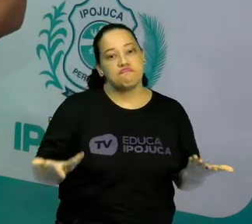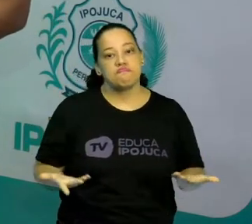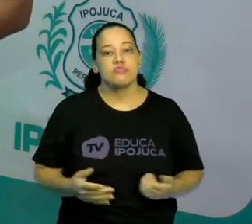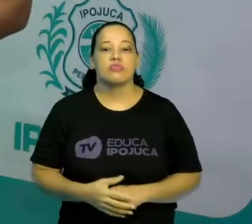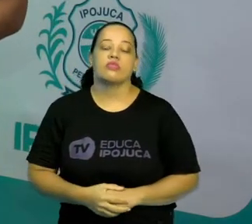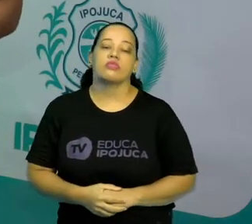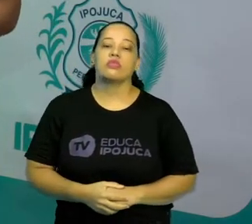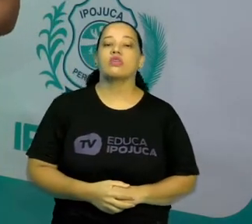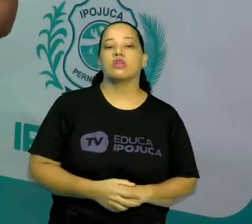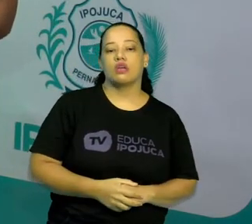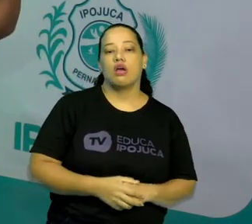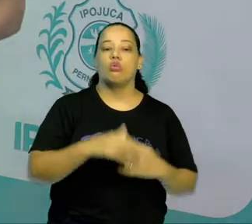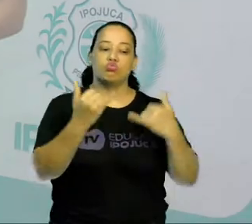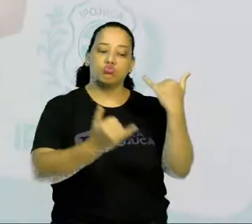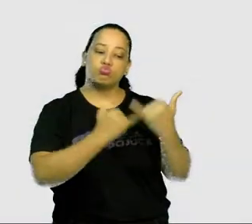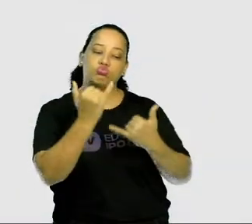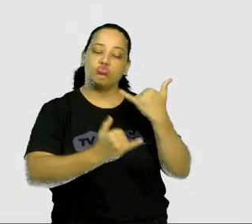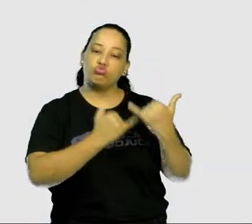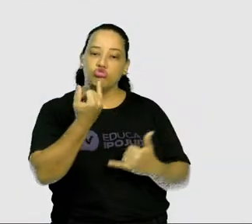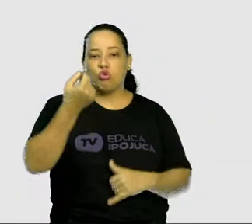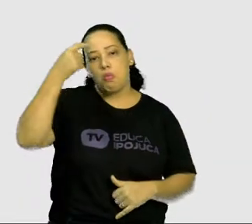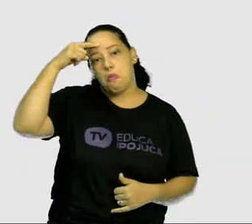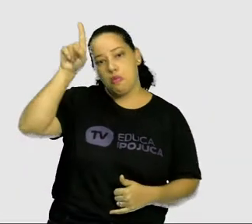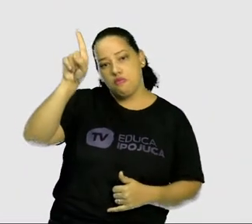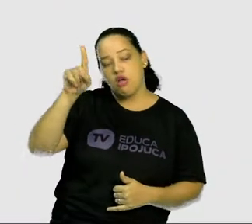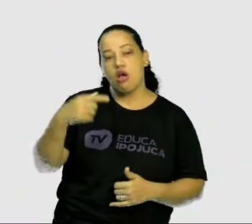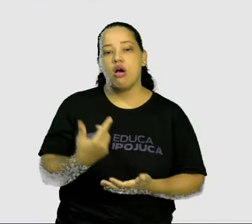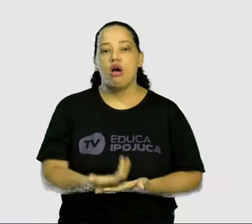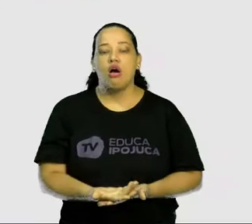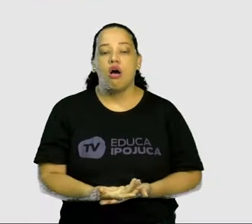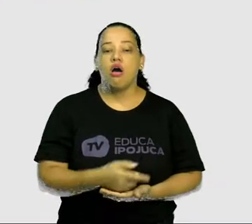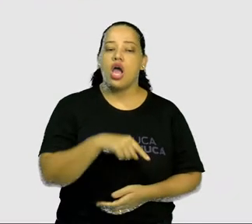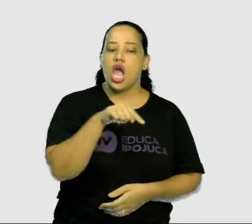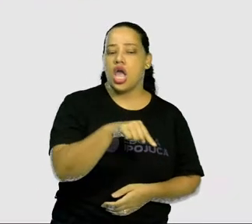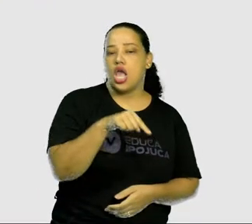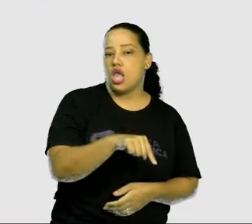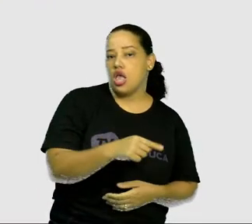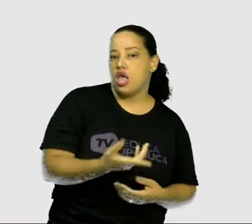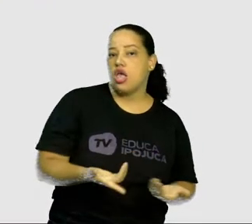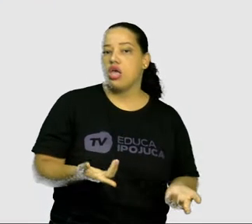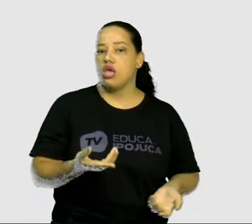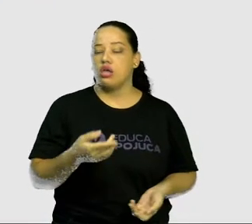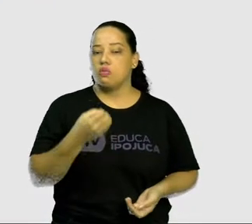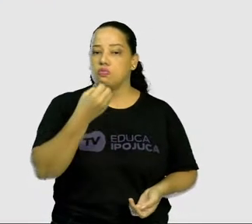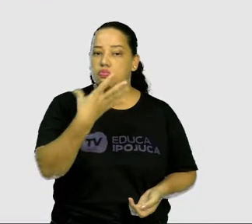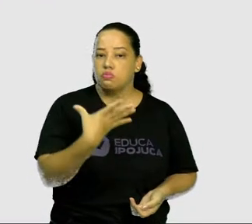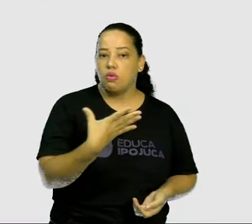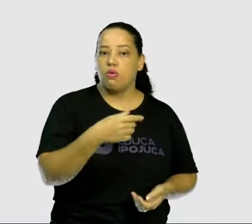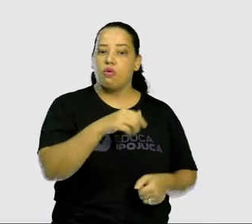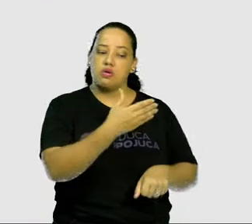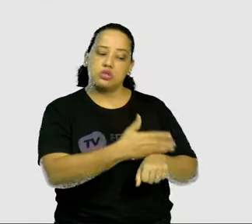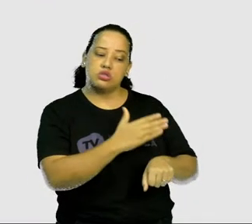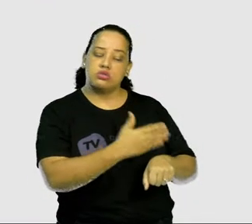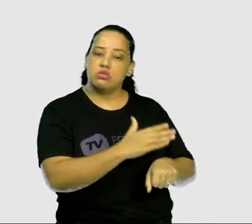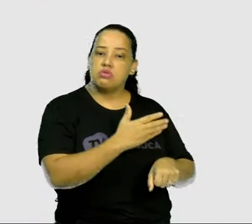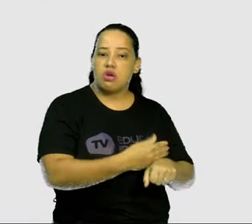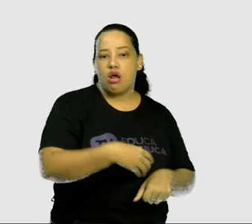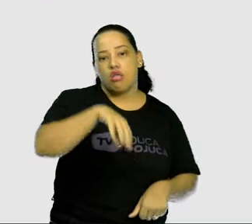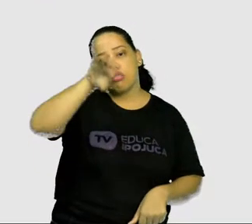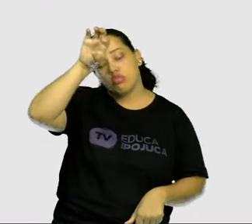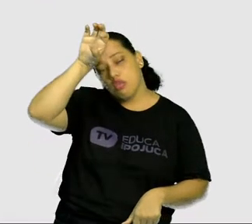O jogo de improvisação, ele oportuniza a criação de exercícios dramáticos, como